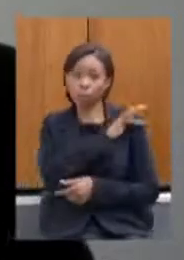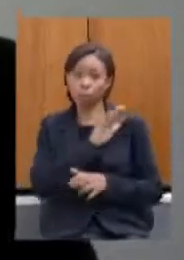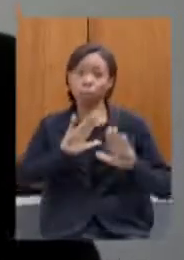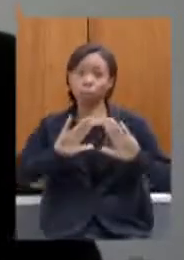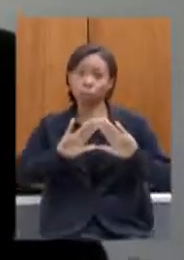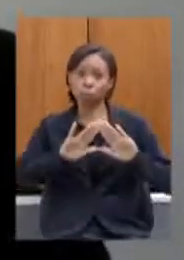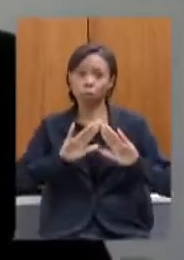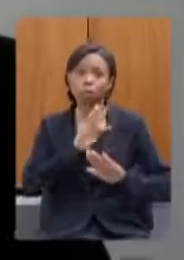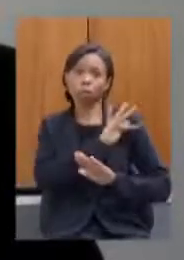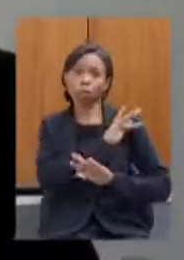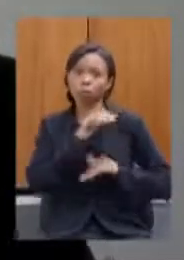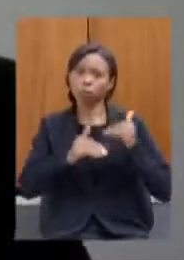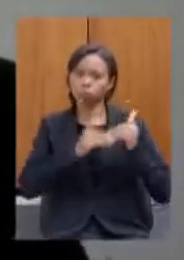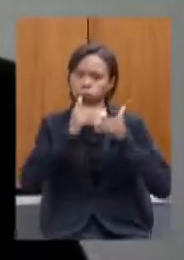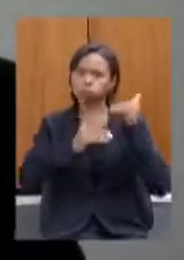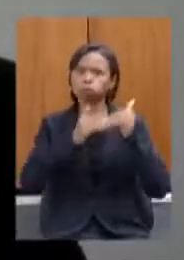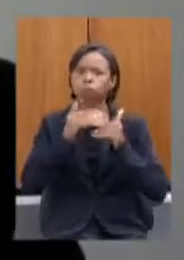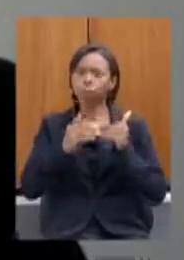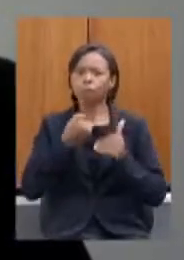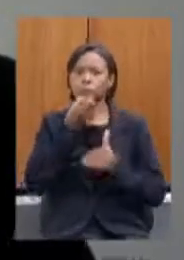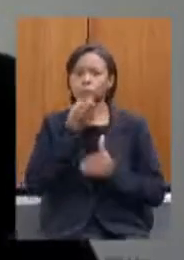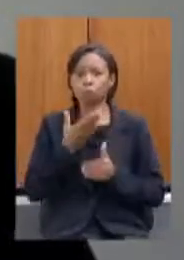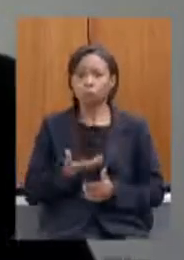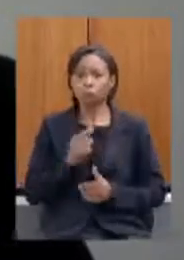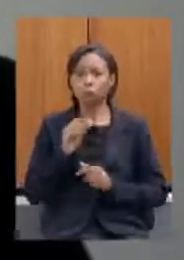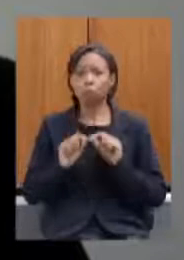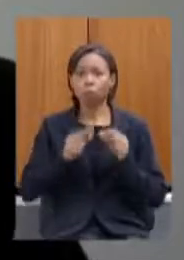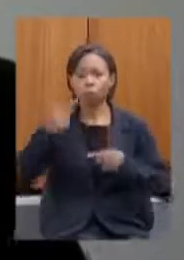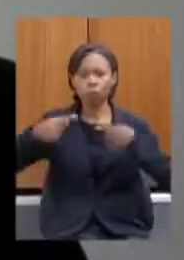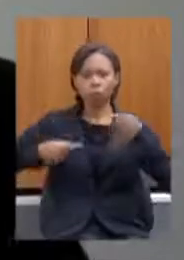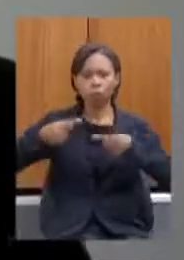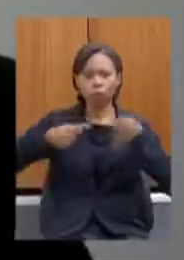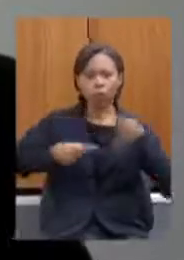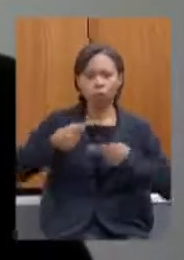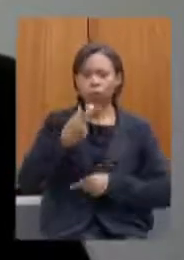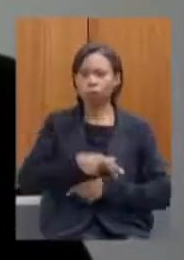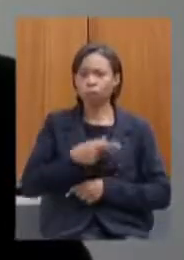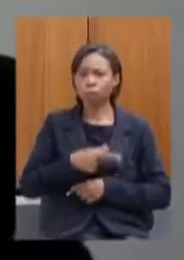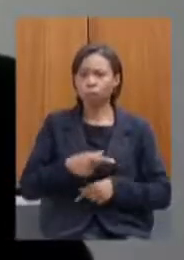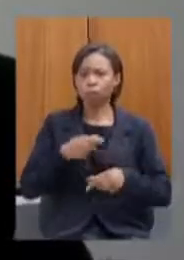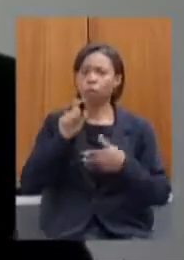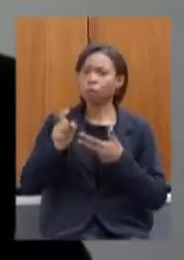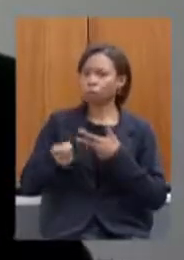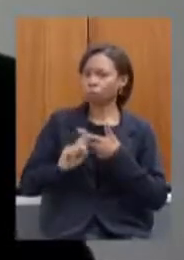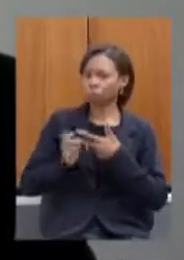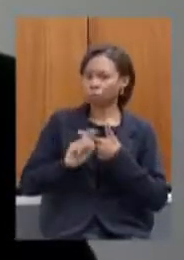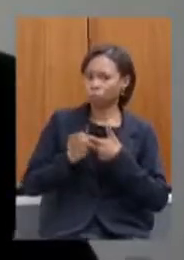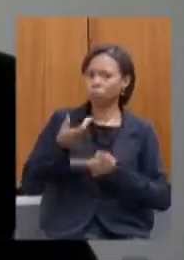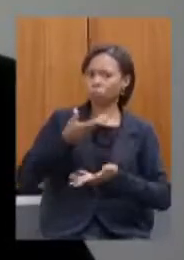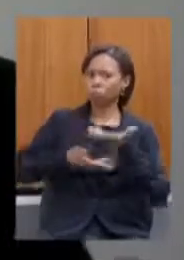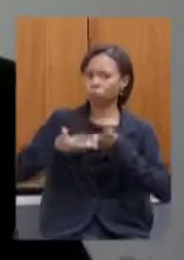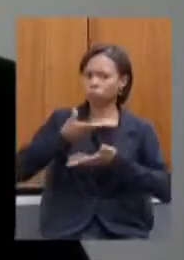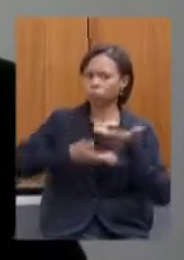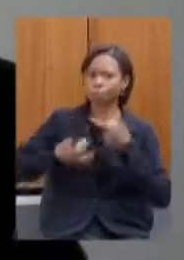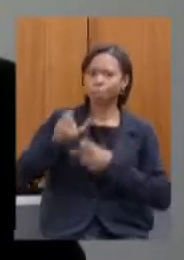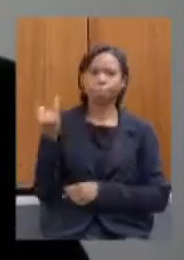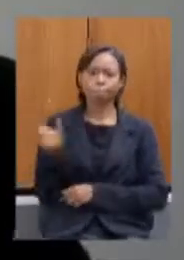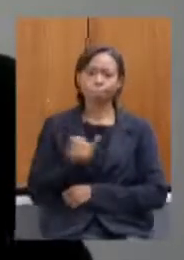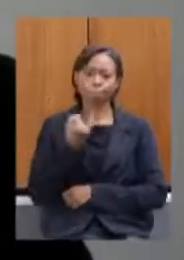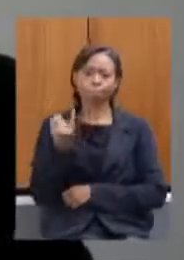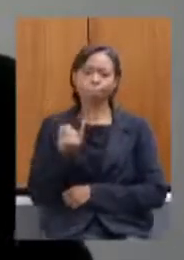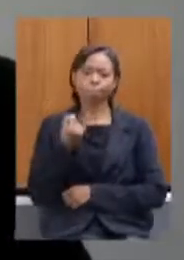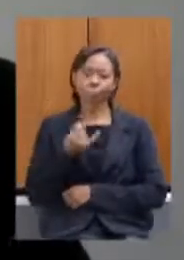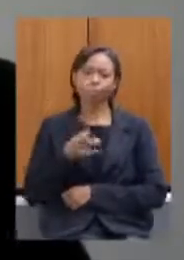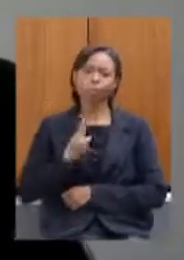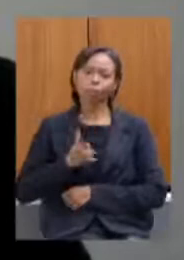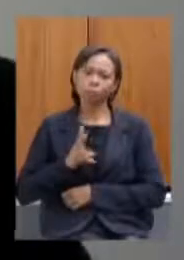na discussão do parlamento com o poder executivo essa interação extremamente necessária para dar